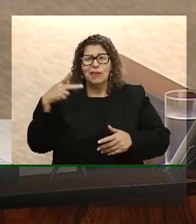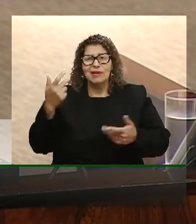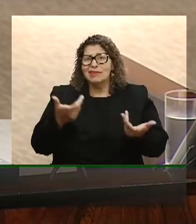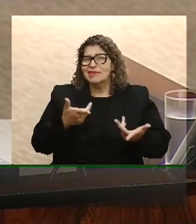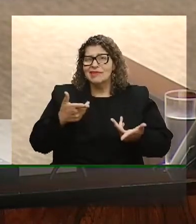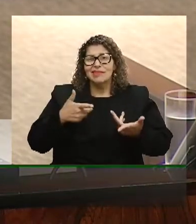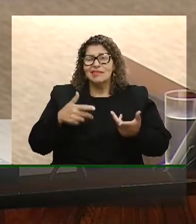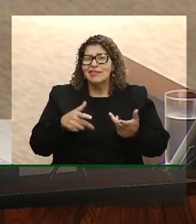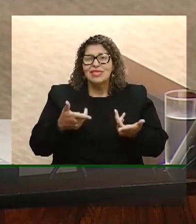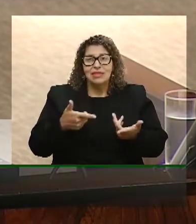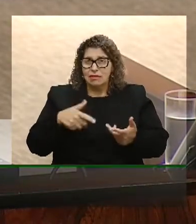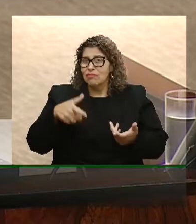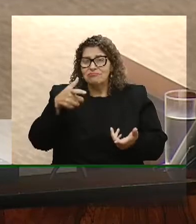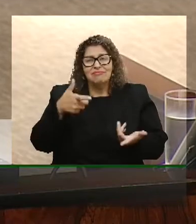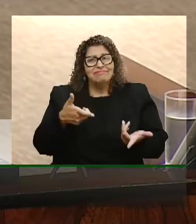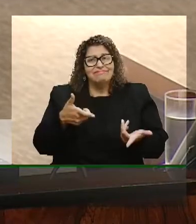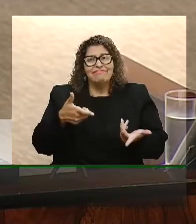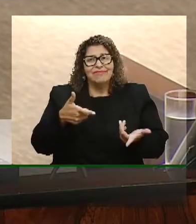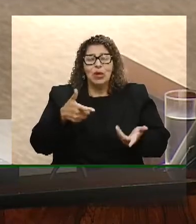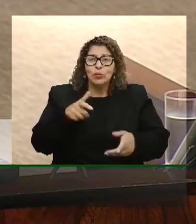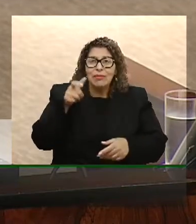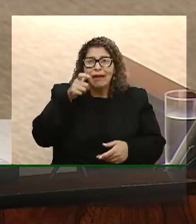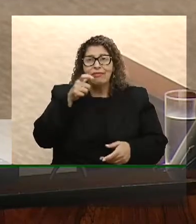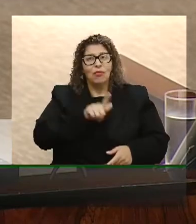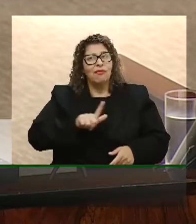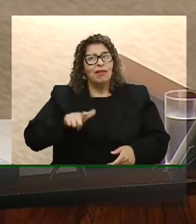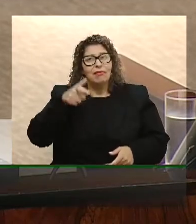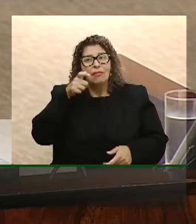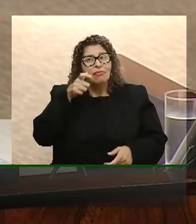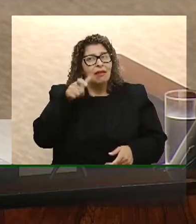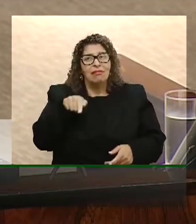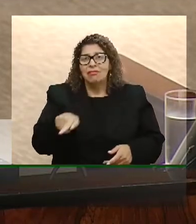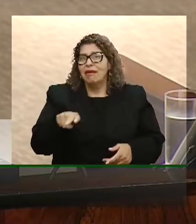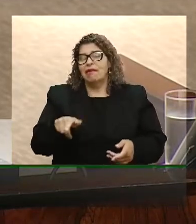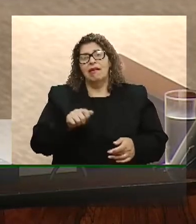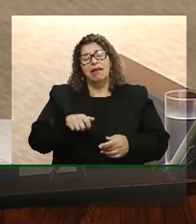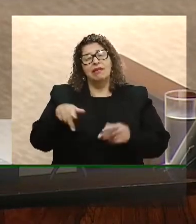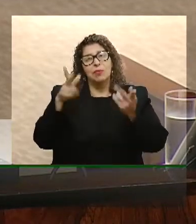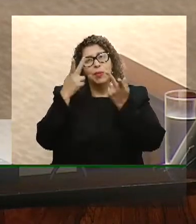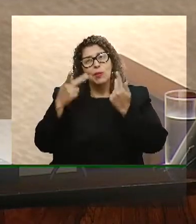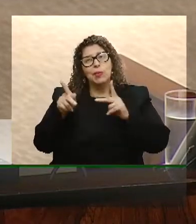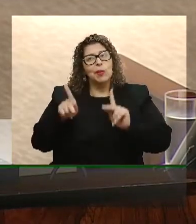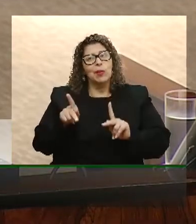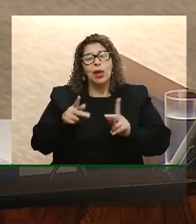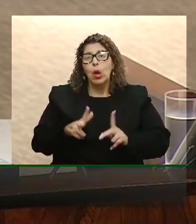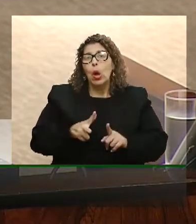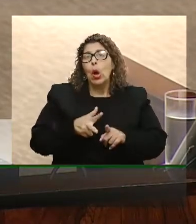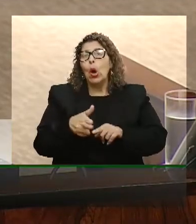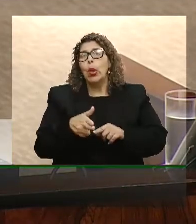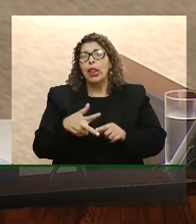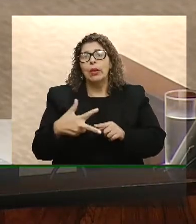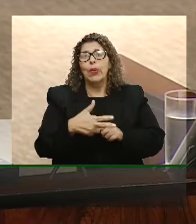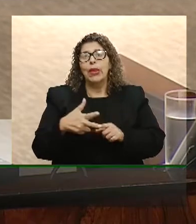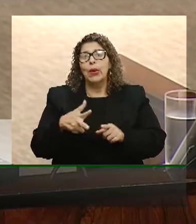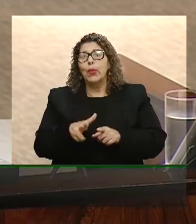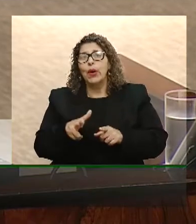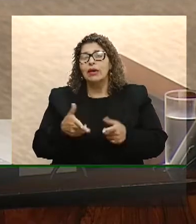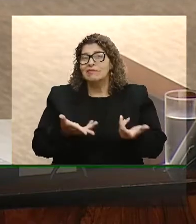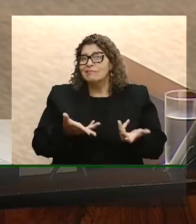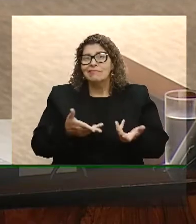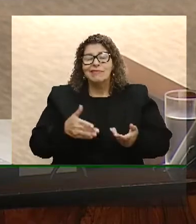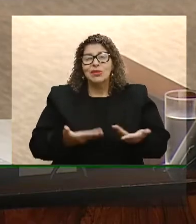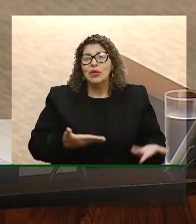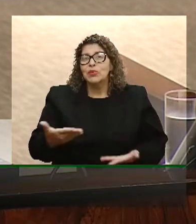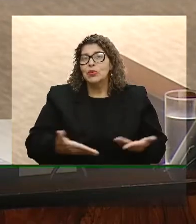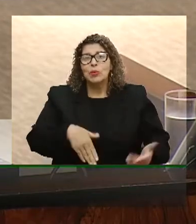interesses do povo e do país e do próprio Estado que dirigem, eles resolvem cortar serviços públicos